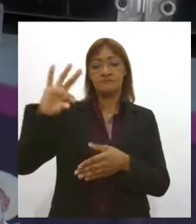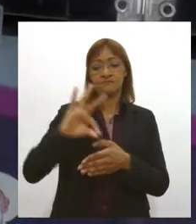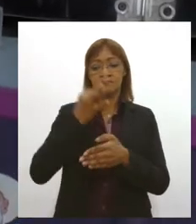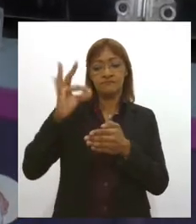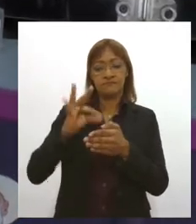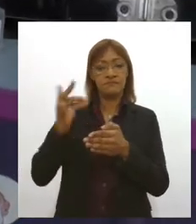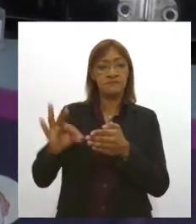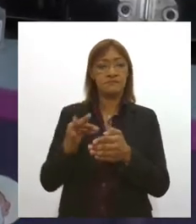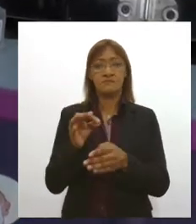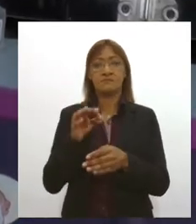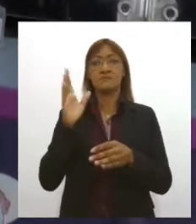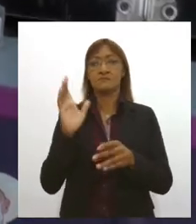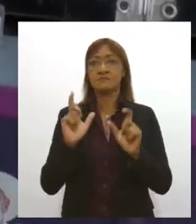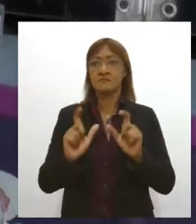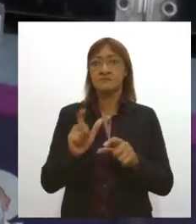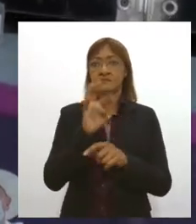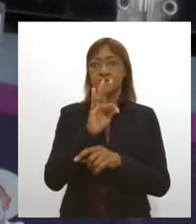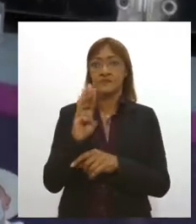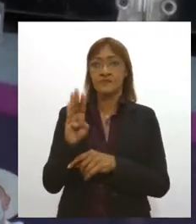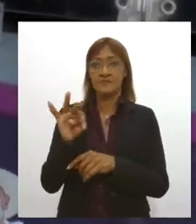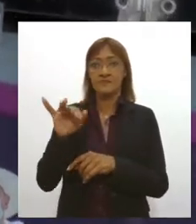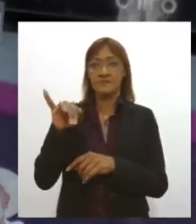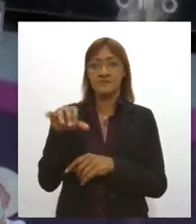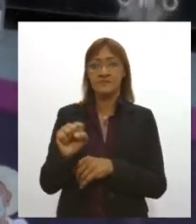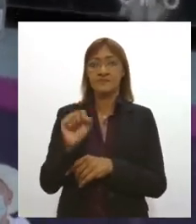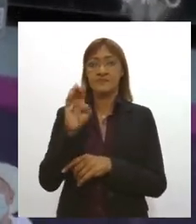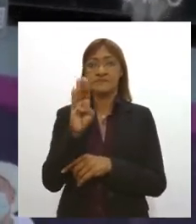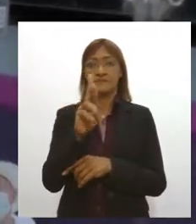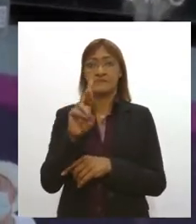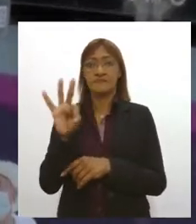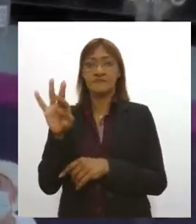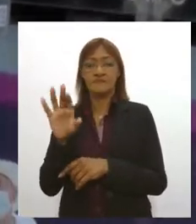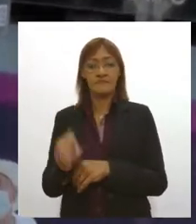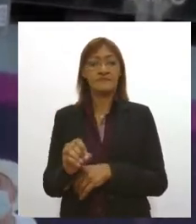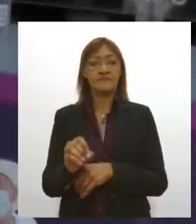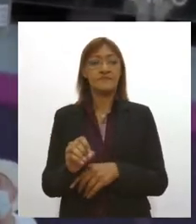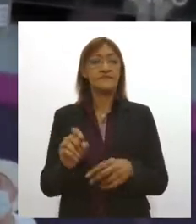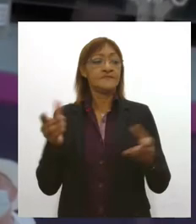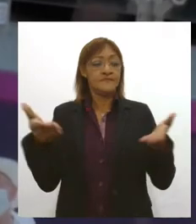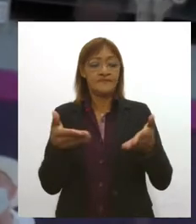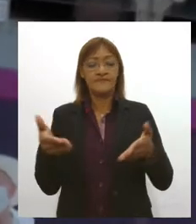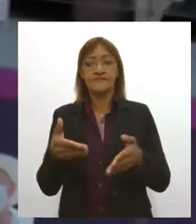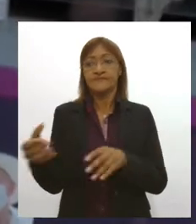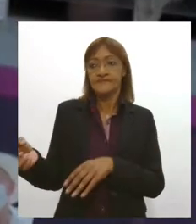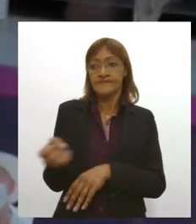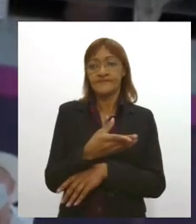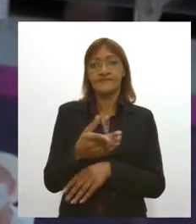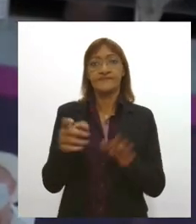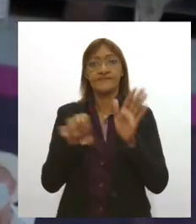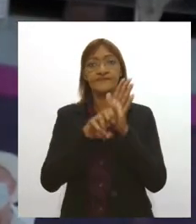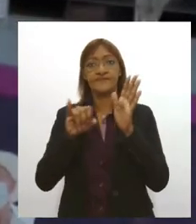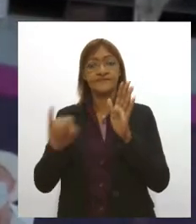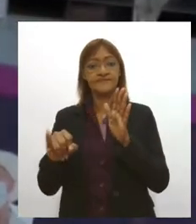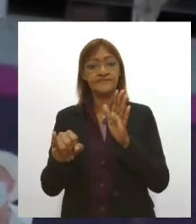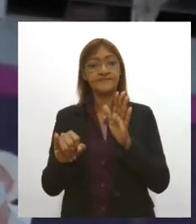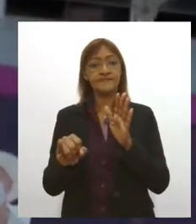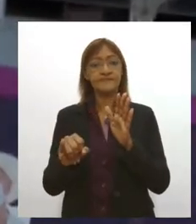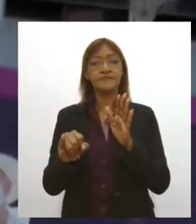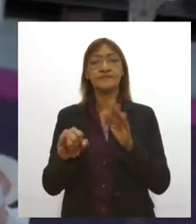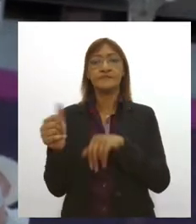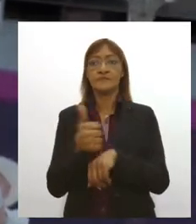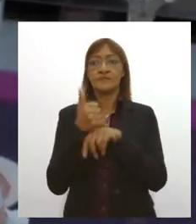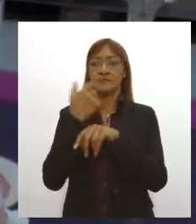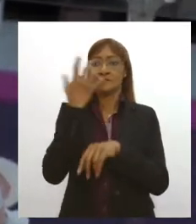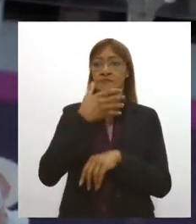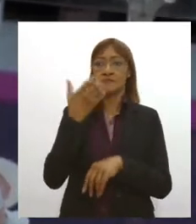de Tobias Barreto. Depois fizemos dois editais para os artistas. Estamos, nesse momento, preparando um novo edital, que será lançado no mês